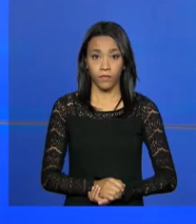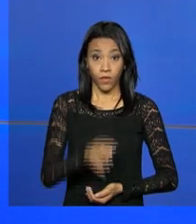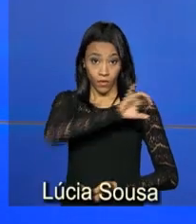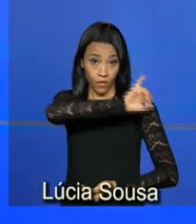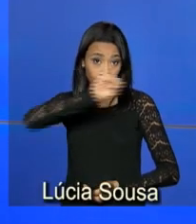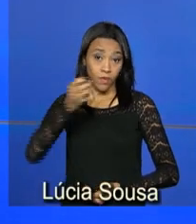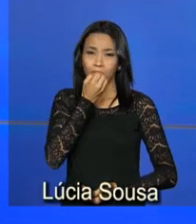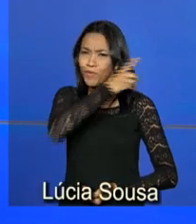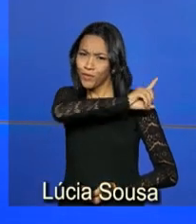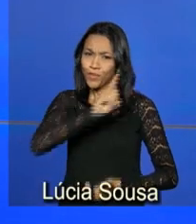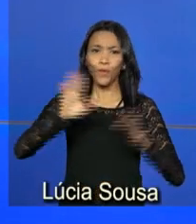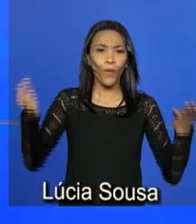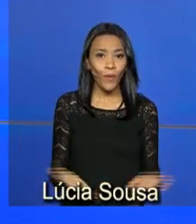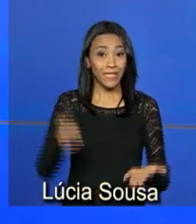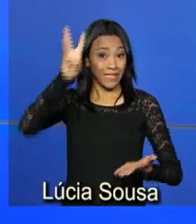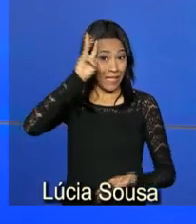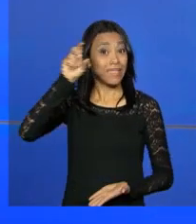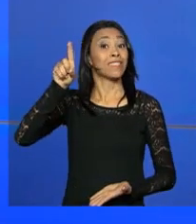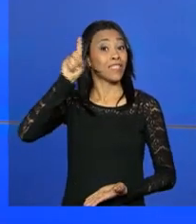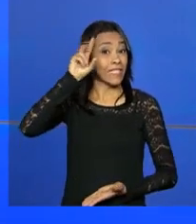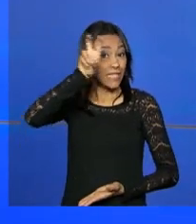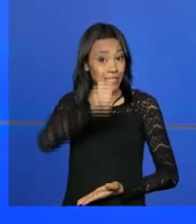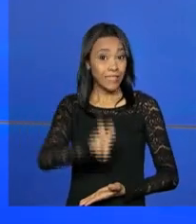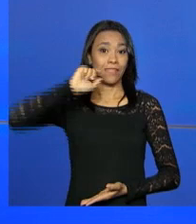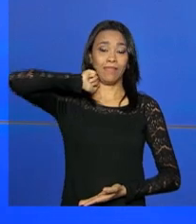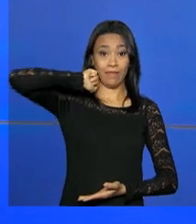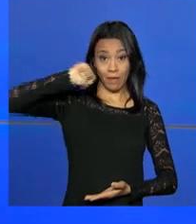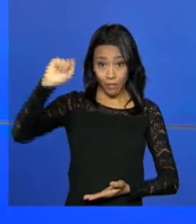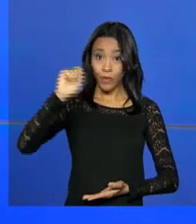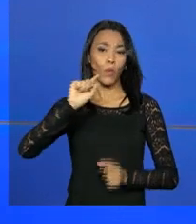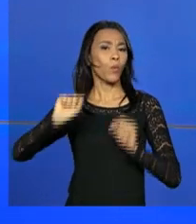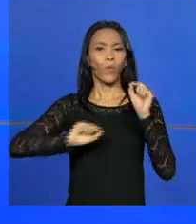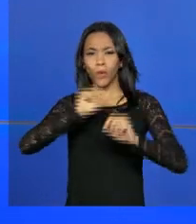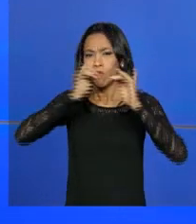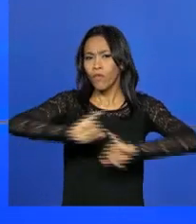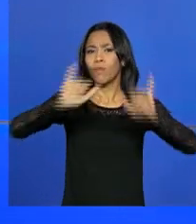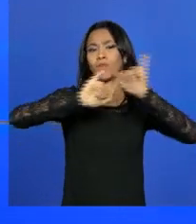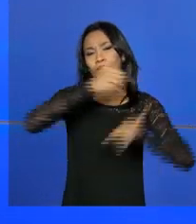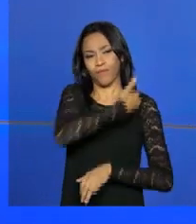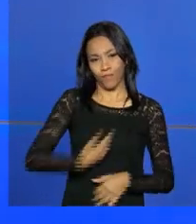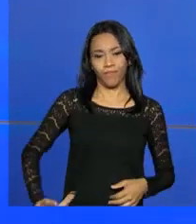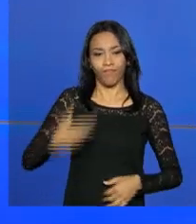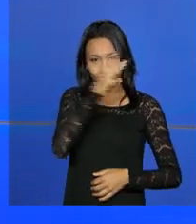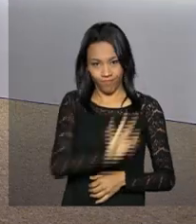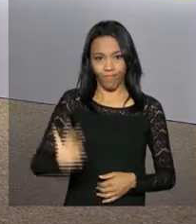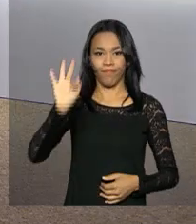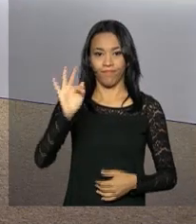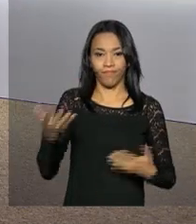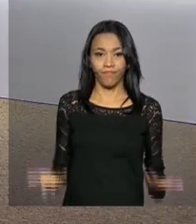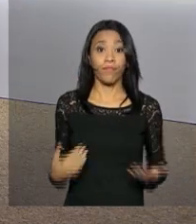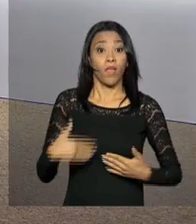Olá, bom dia. Hoje é terça-feira, 5 de abril. Eu sou Roberto Camargo e nós chegamos com as notícias do governo federal.